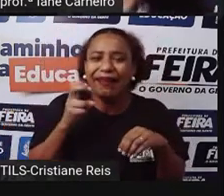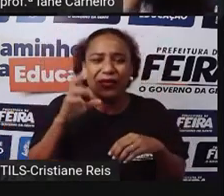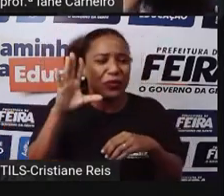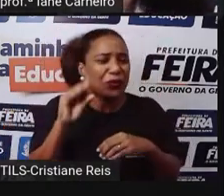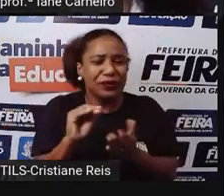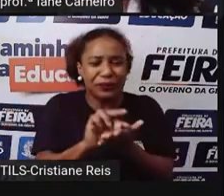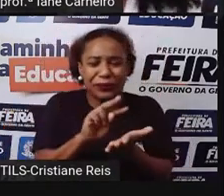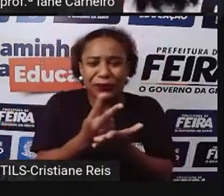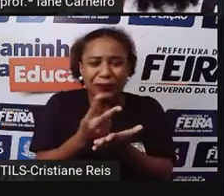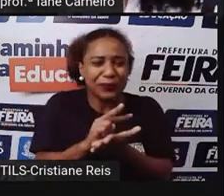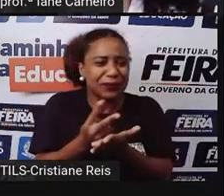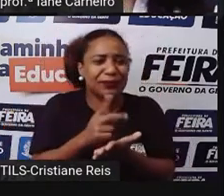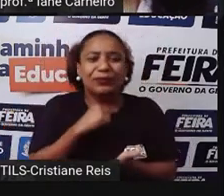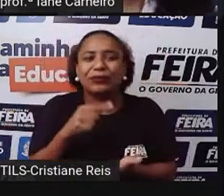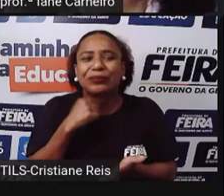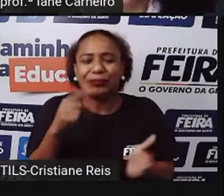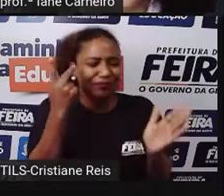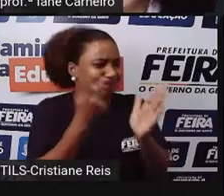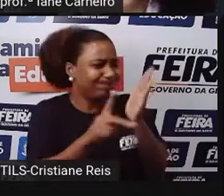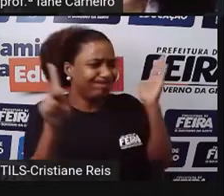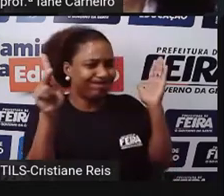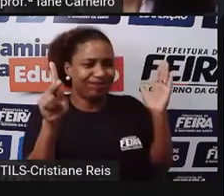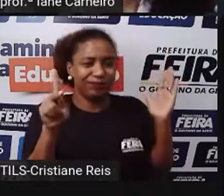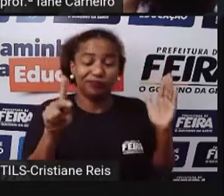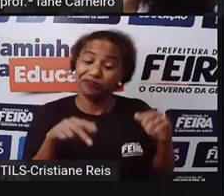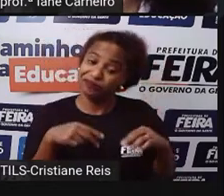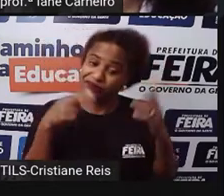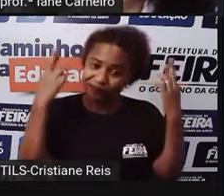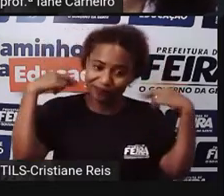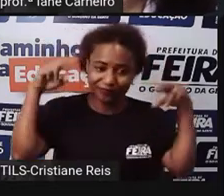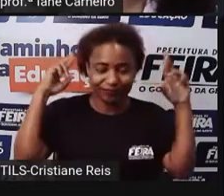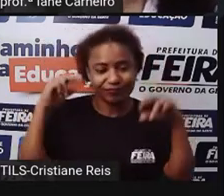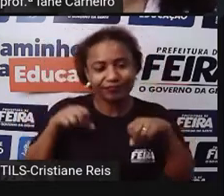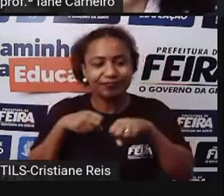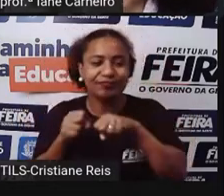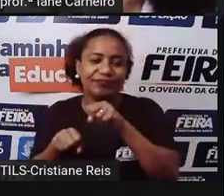dormir, sai fora! E o carneiro foi embora.